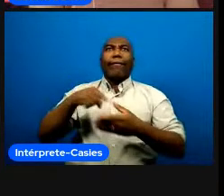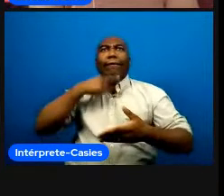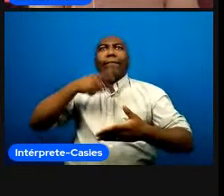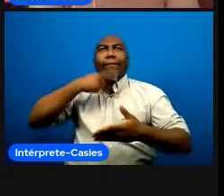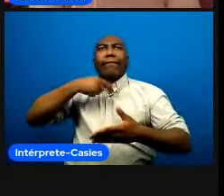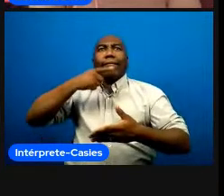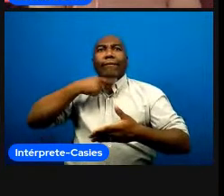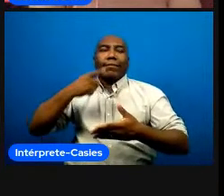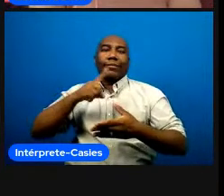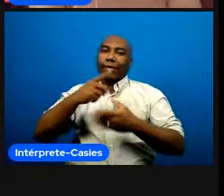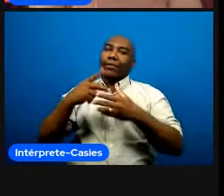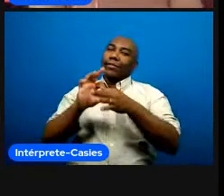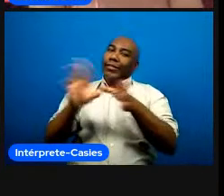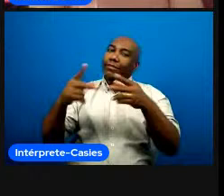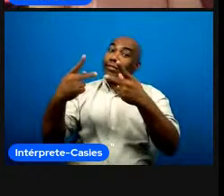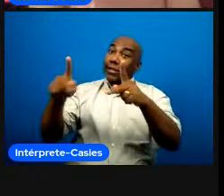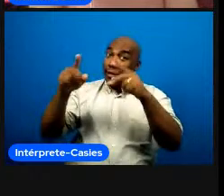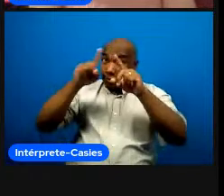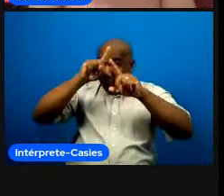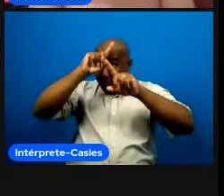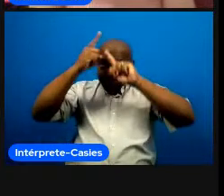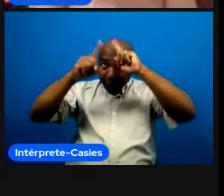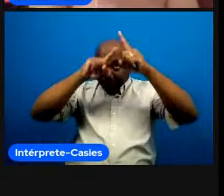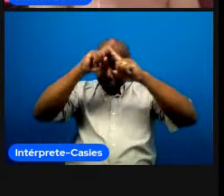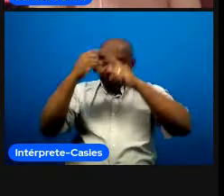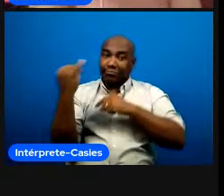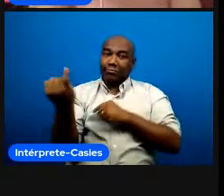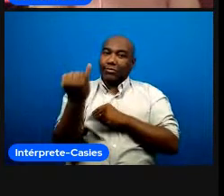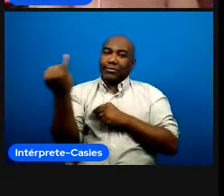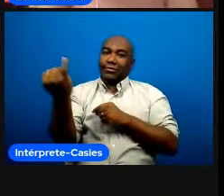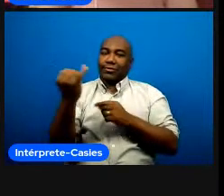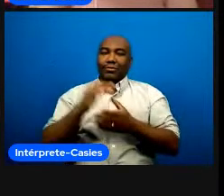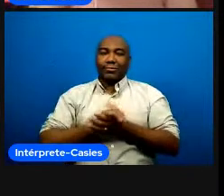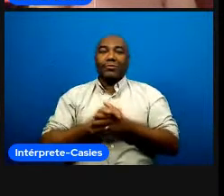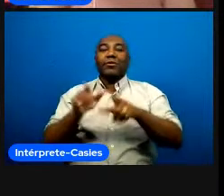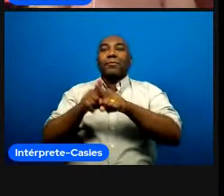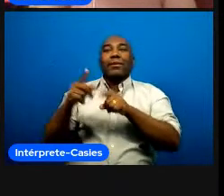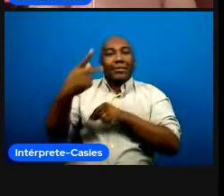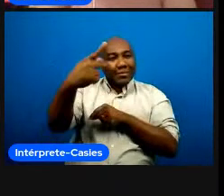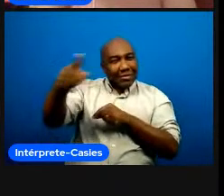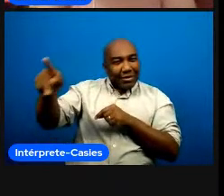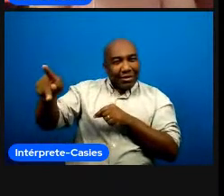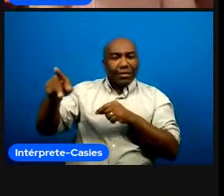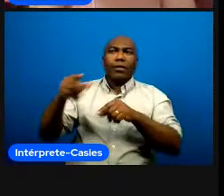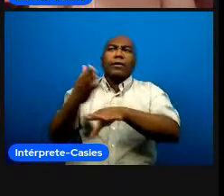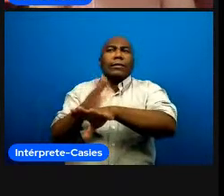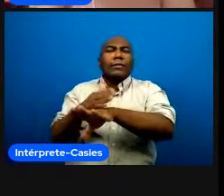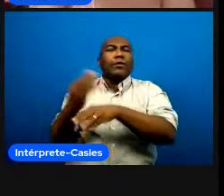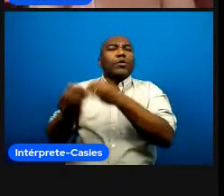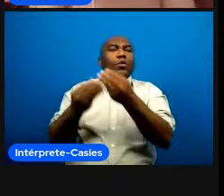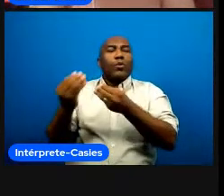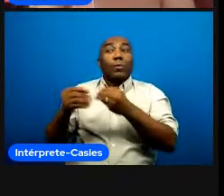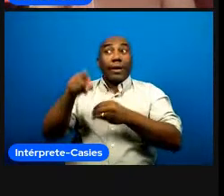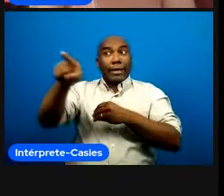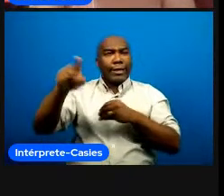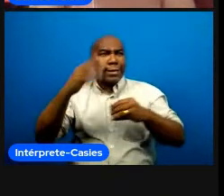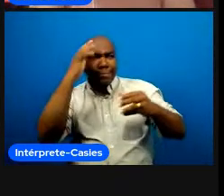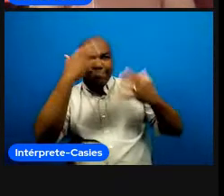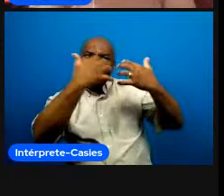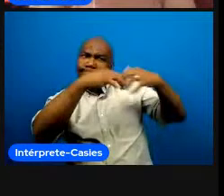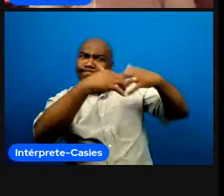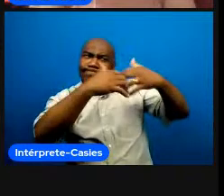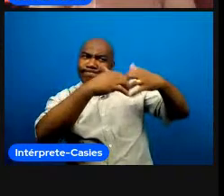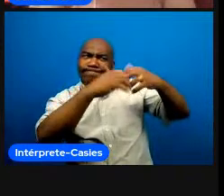envolvimento com esporte então a gente explora movimentos que enriquecem o acervo de soluções de respostas a gente deu um